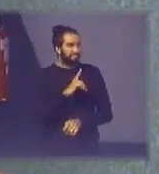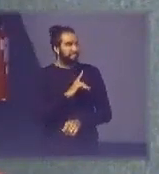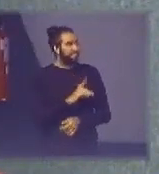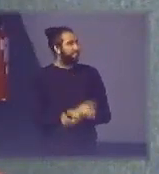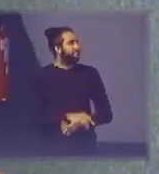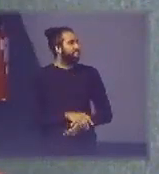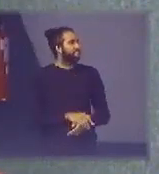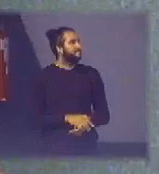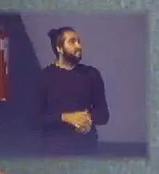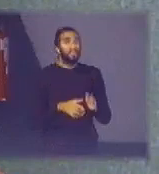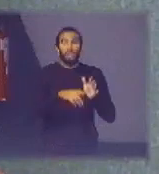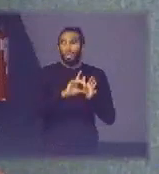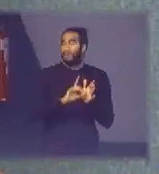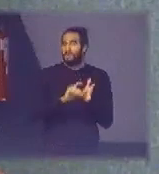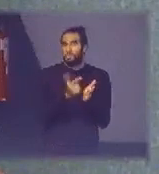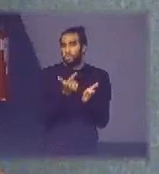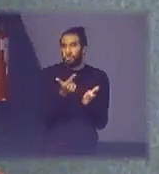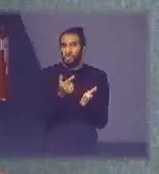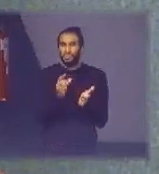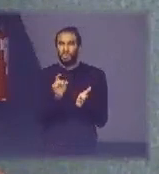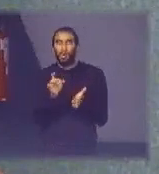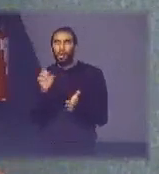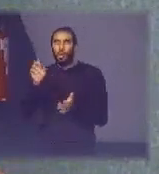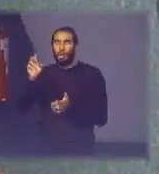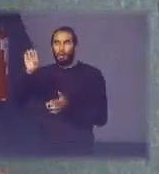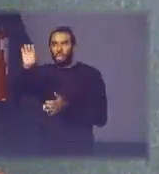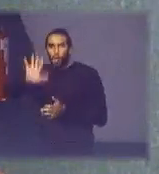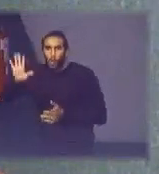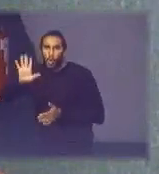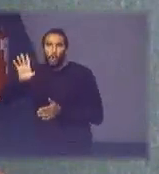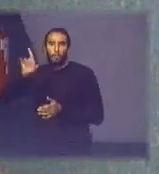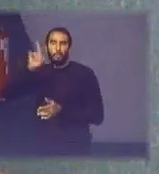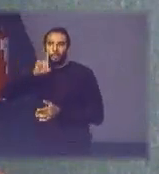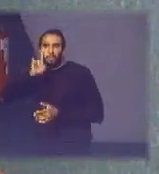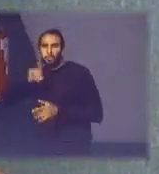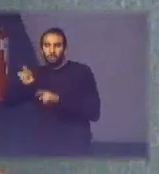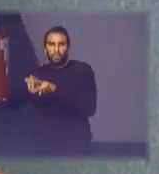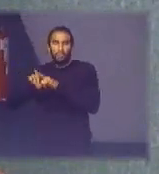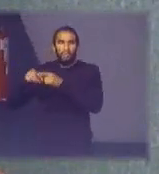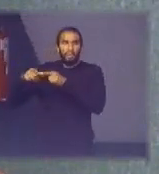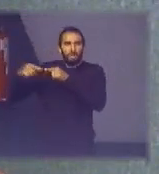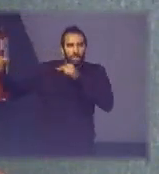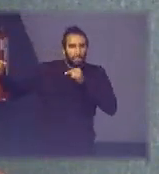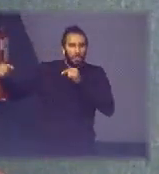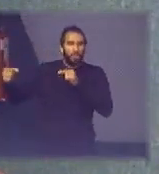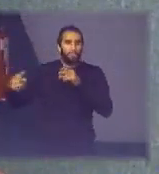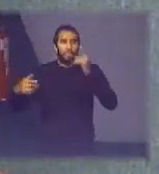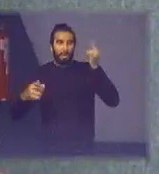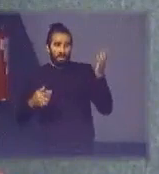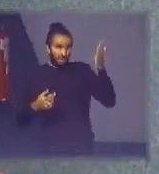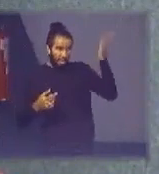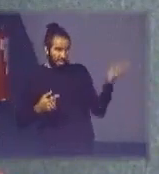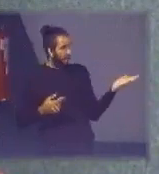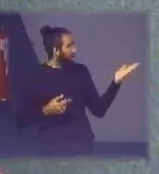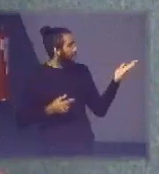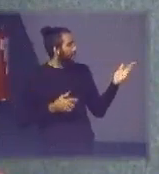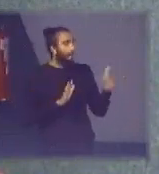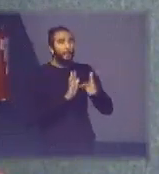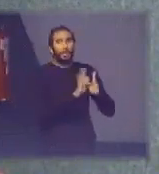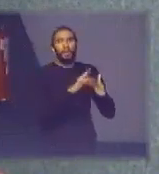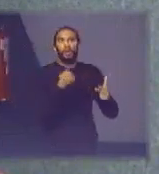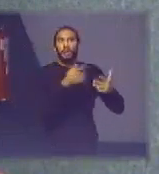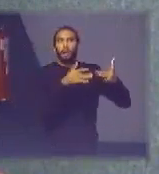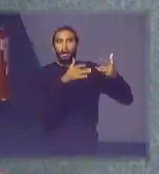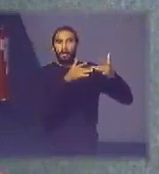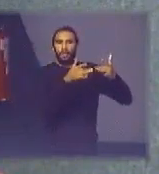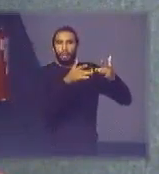até então só tinha Europa Estados Unidos e Japão então isso aqui mostra que a gente está conectado